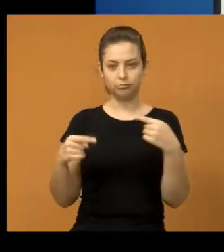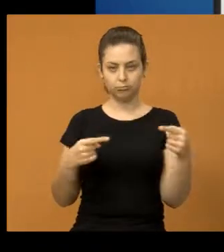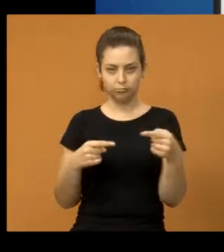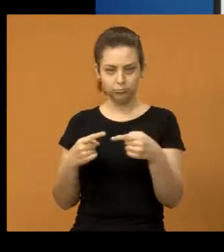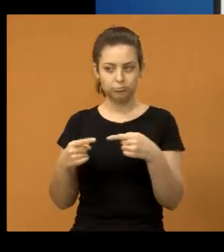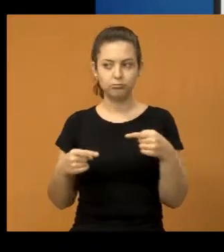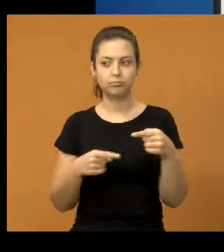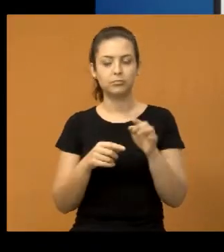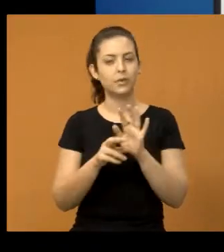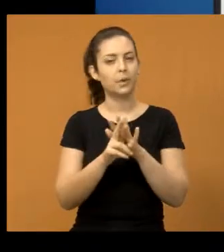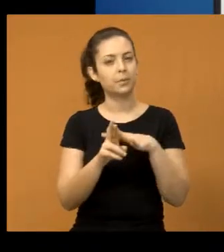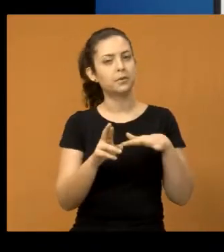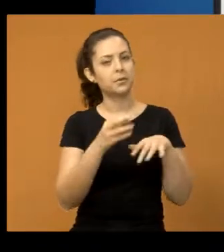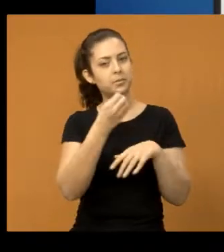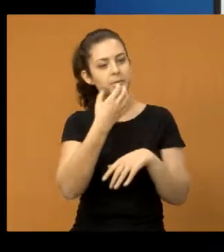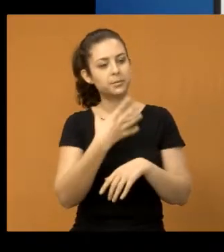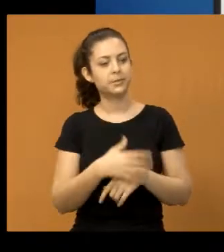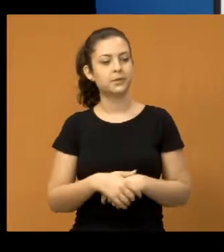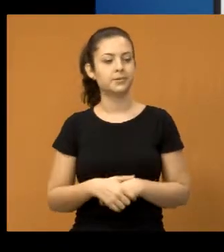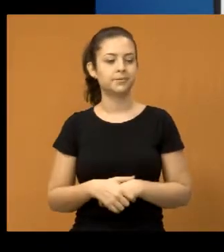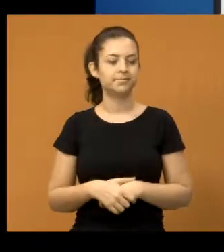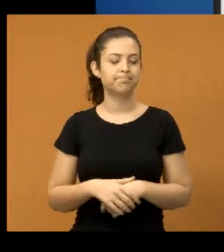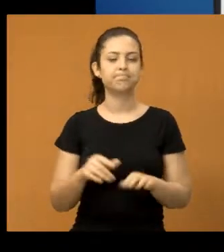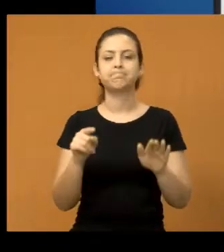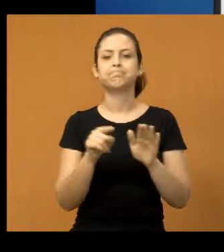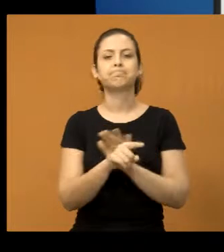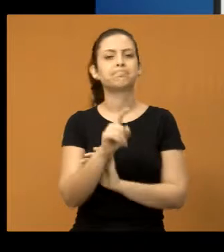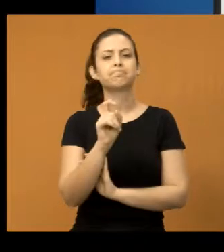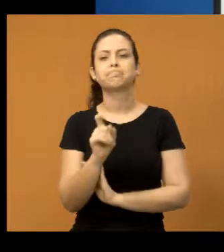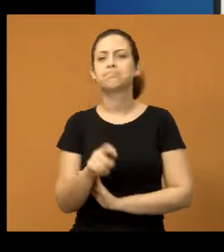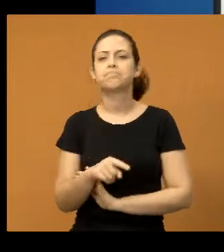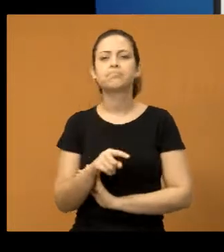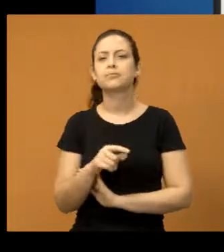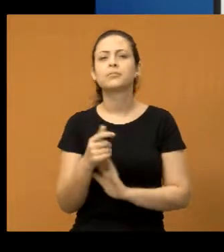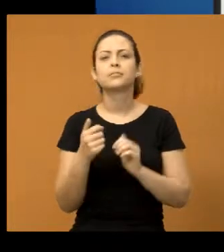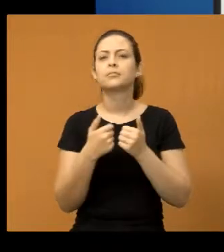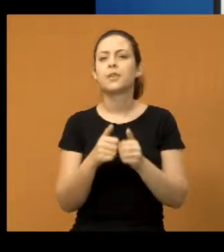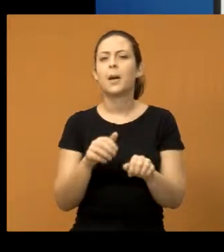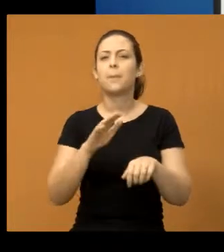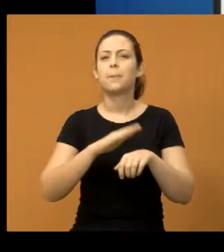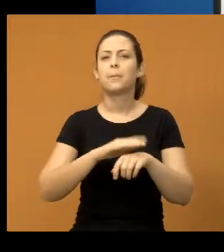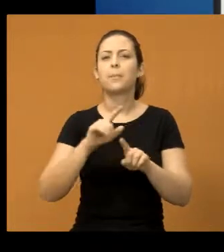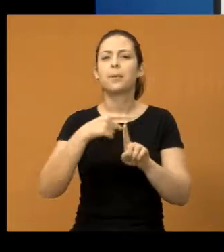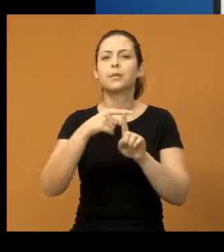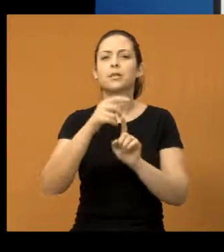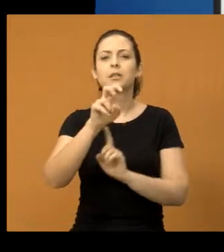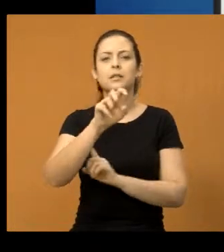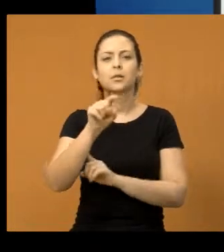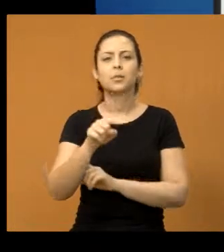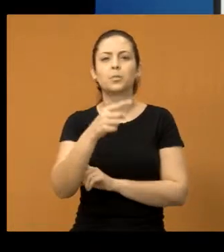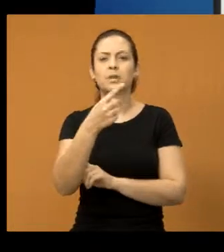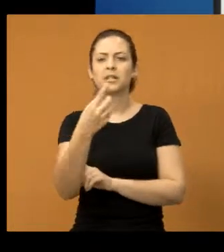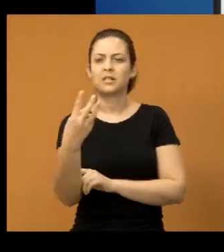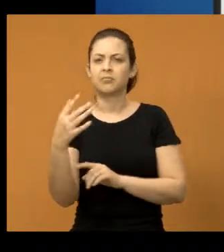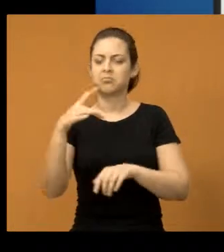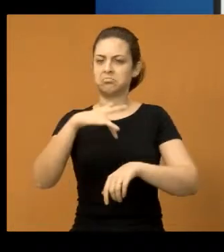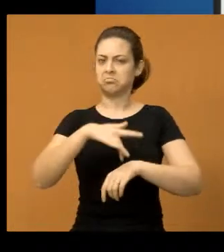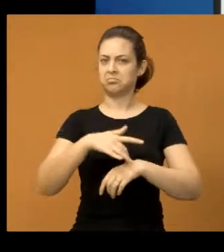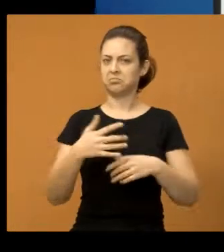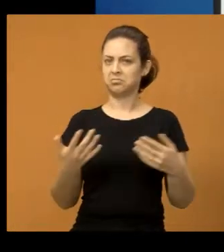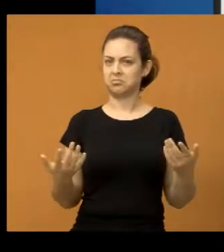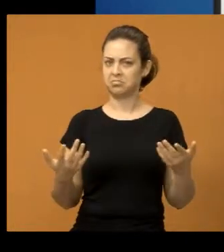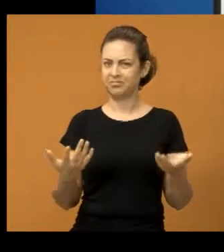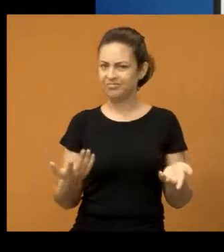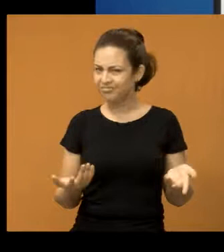presente, representaram muito bem o bairro. E o questionamento é, passagem de ônibus para 5h13, um absurdo que nenhum dos